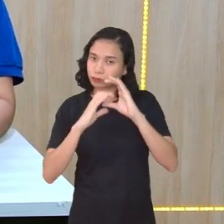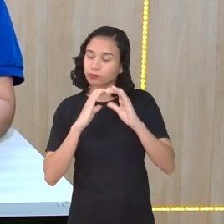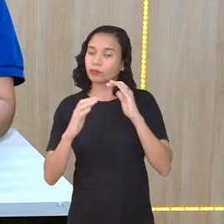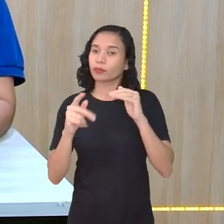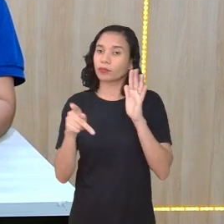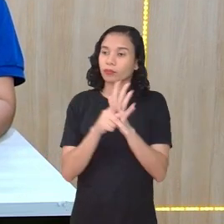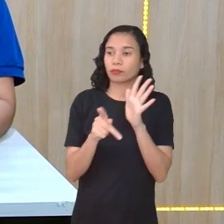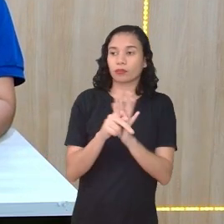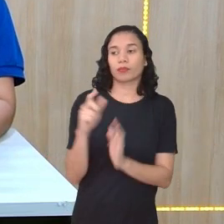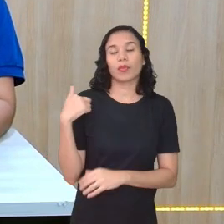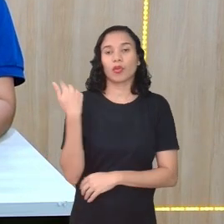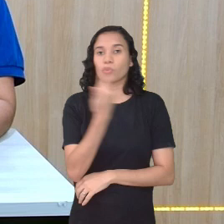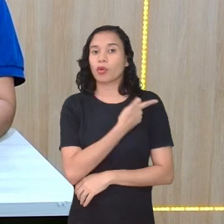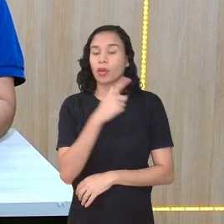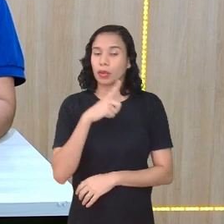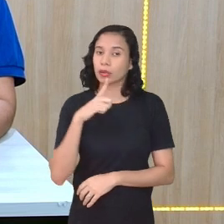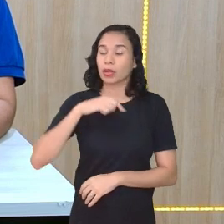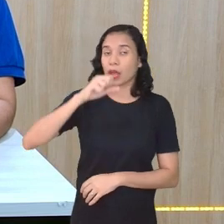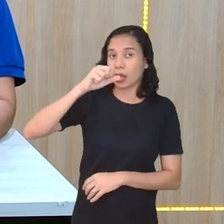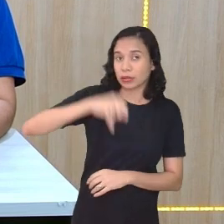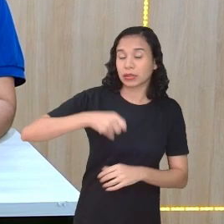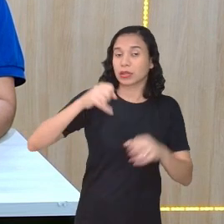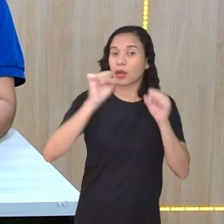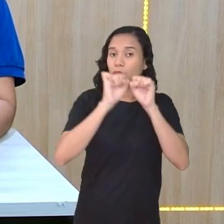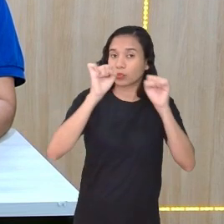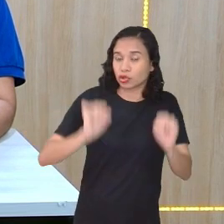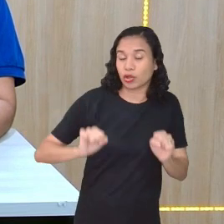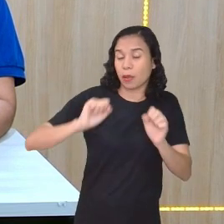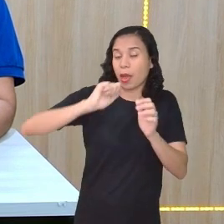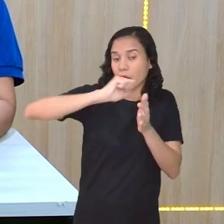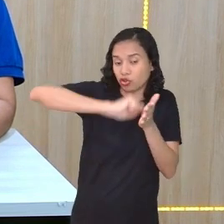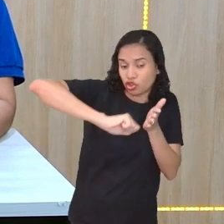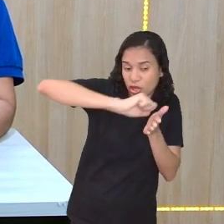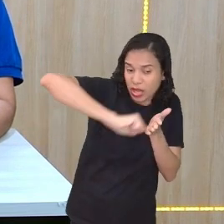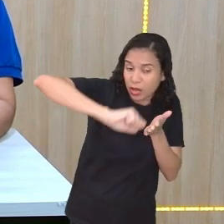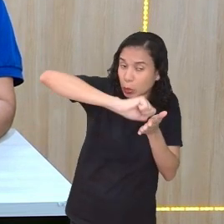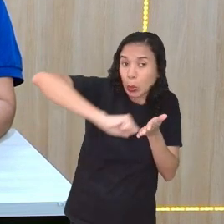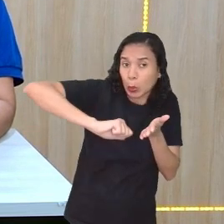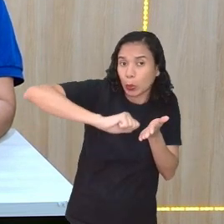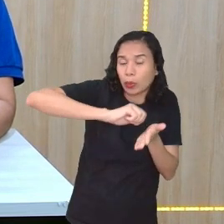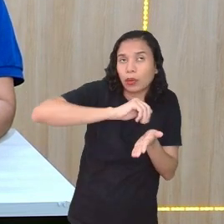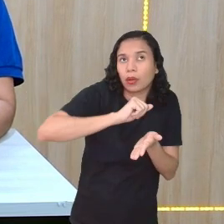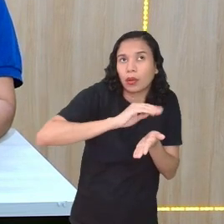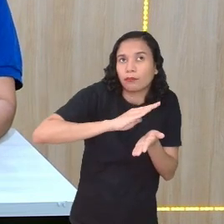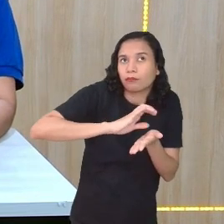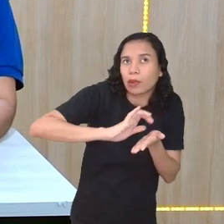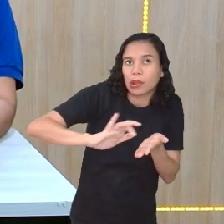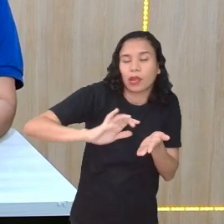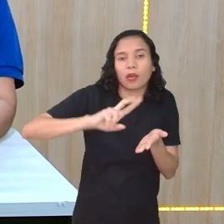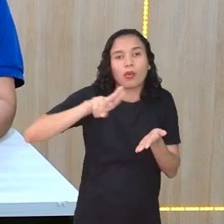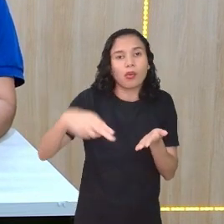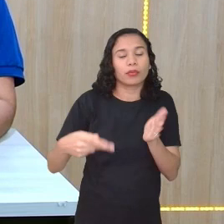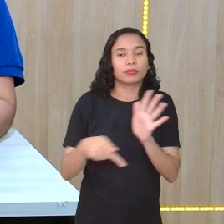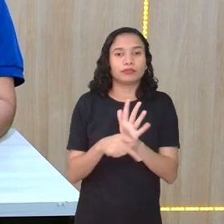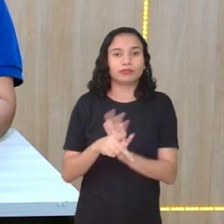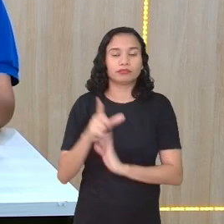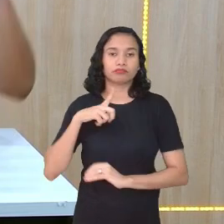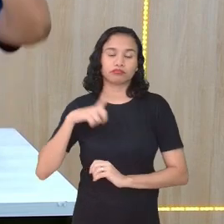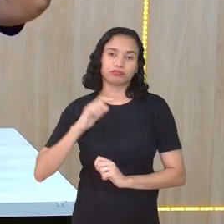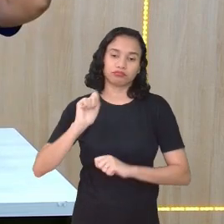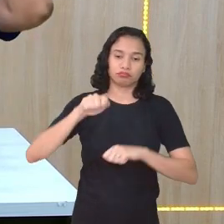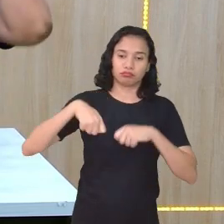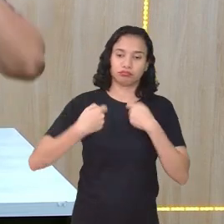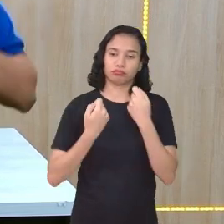Independente se a gente tem um código, que é o sistema escrito, ou se esse código, ele é, por exemplo, a sinalização.